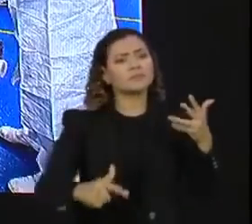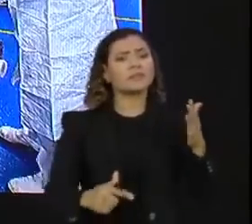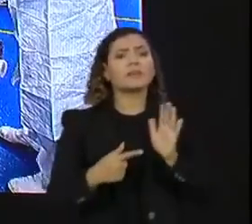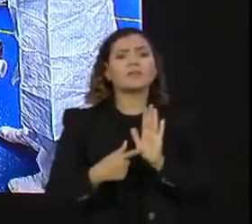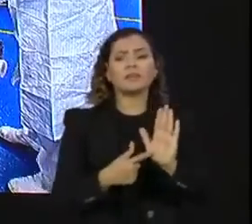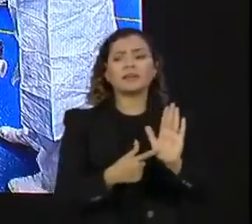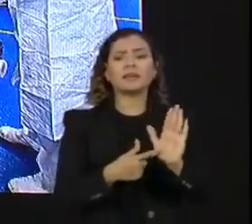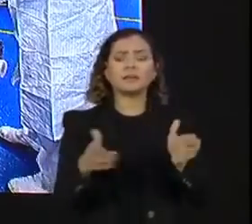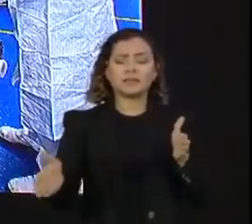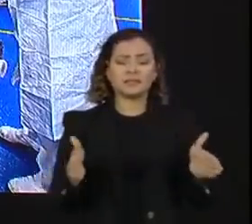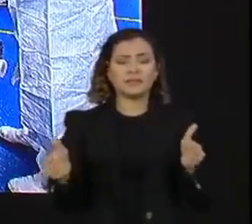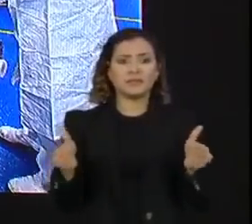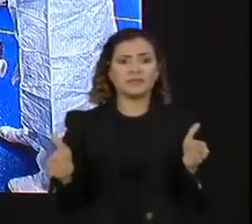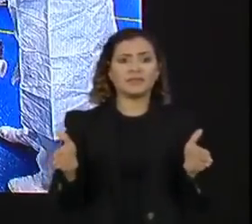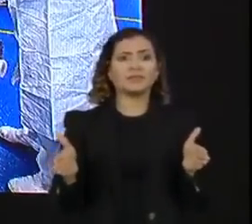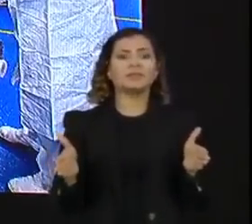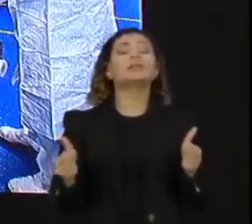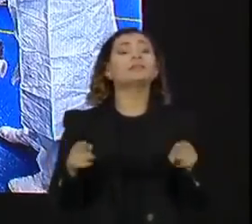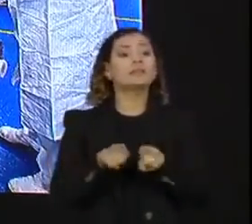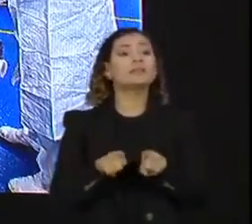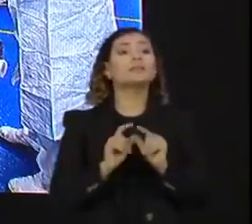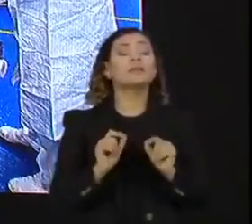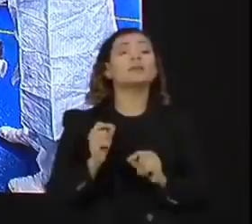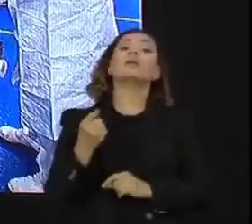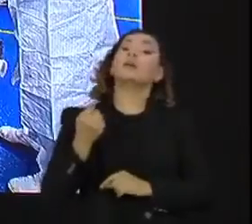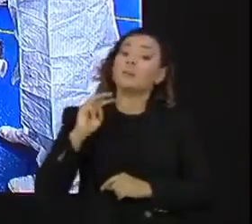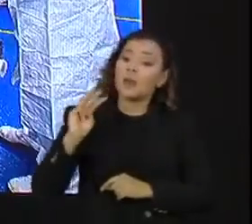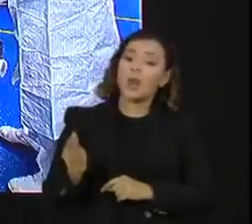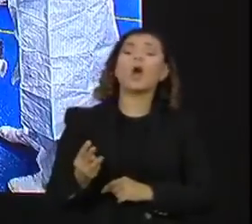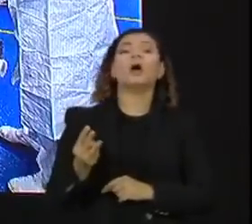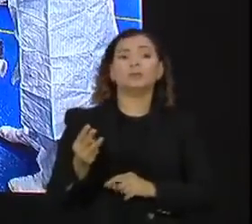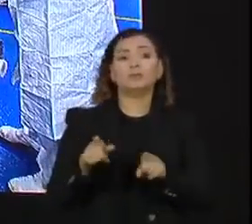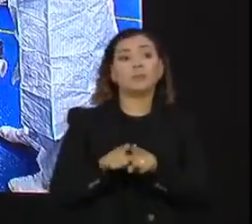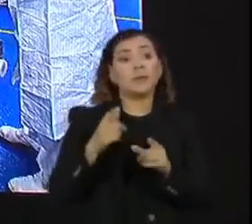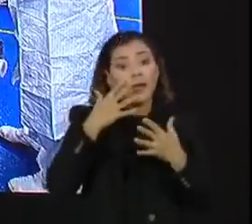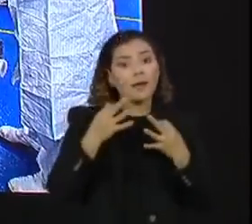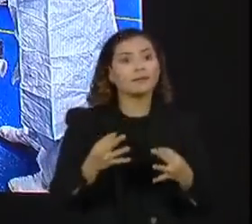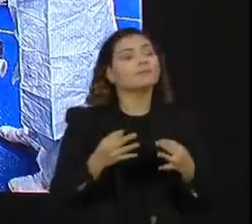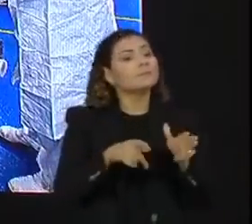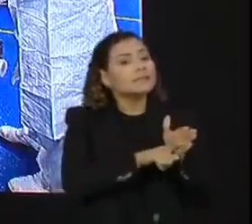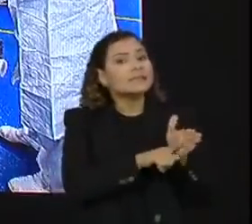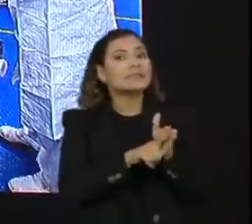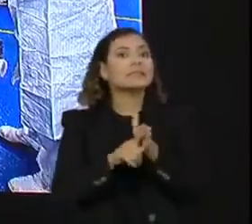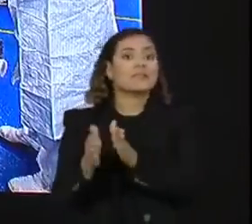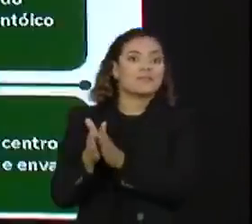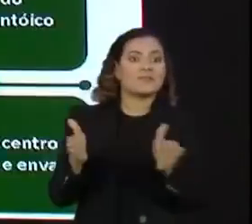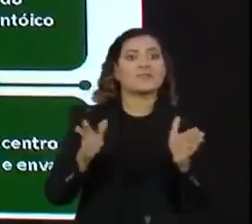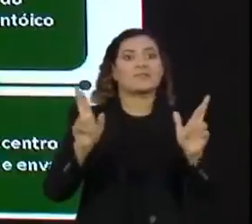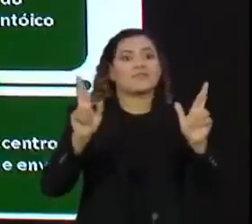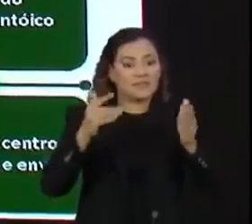Então, minimamente teremos 18 milhões naquela data lá prevista. Próximo.